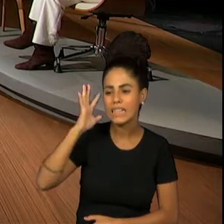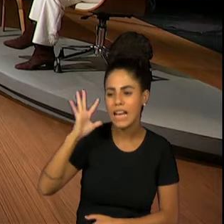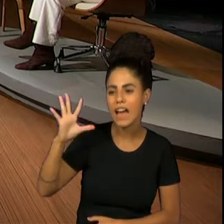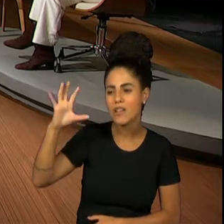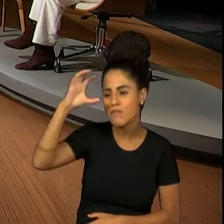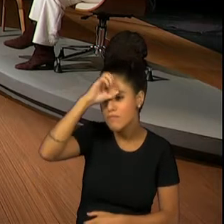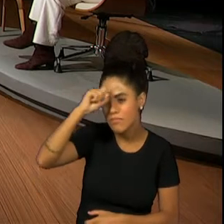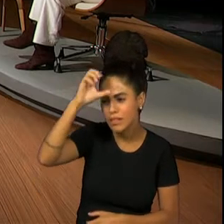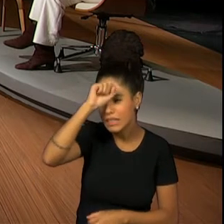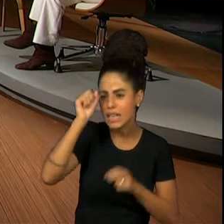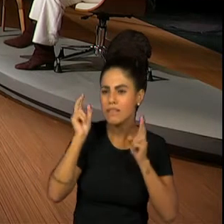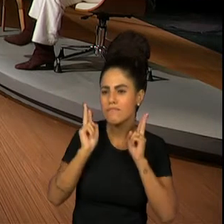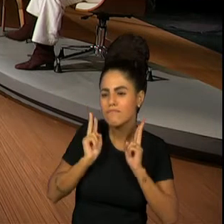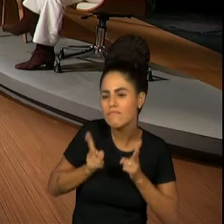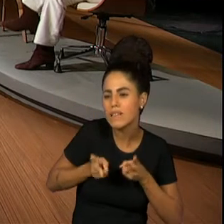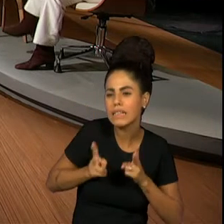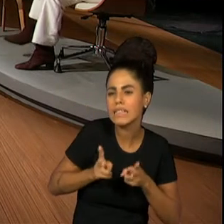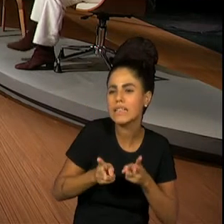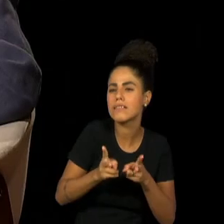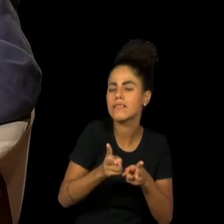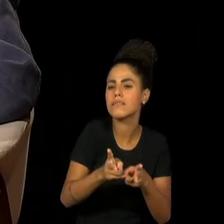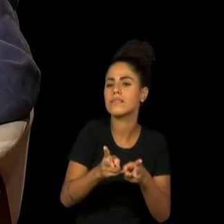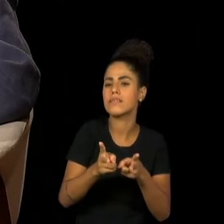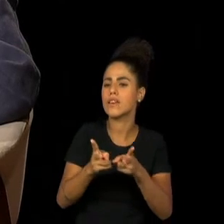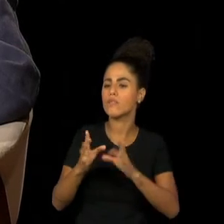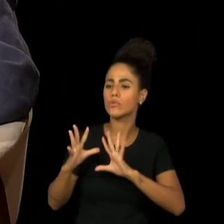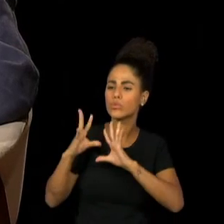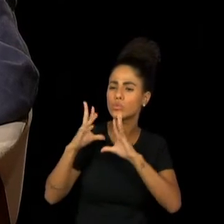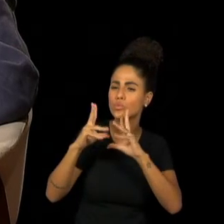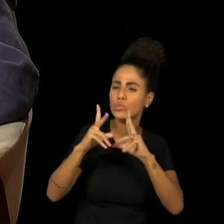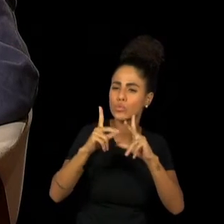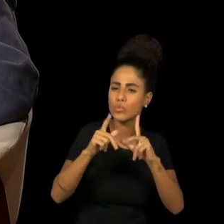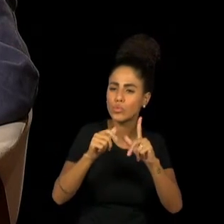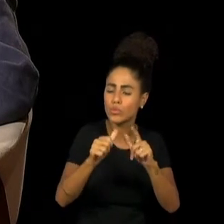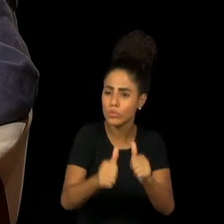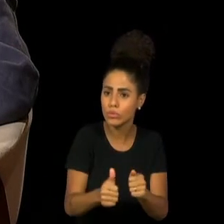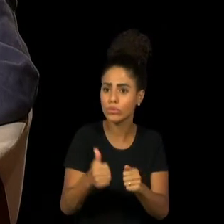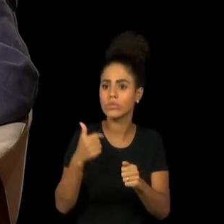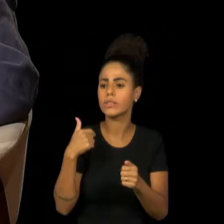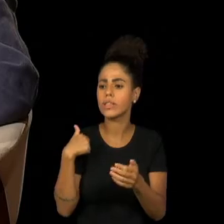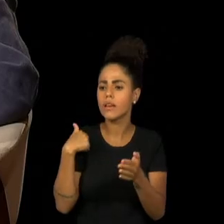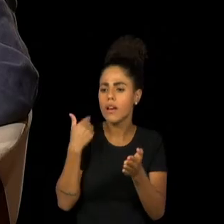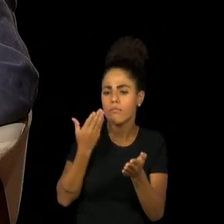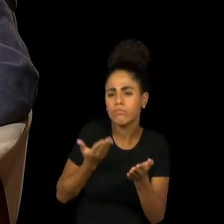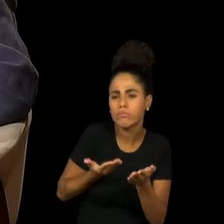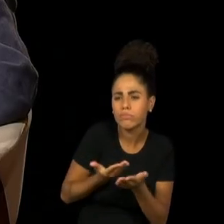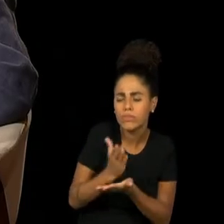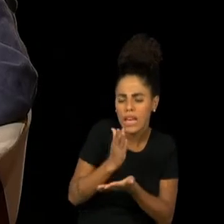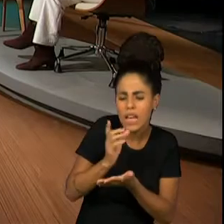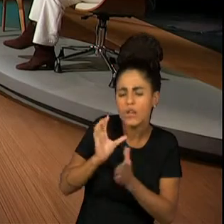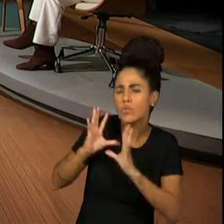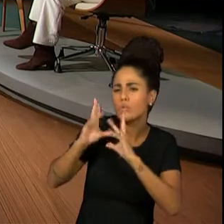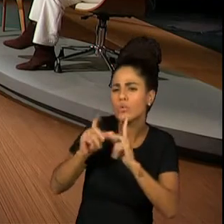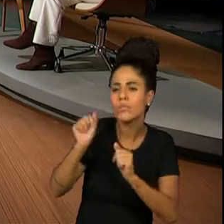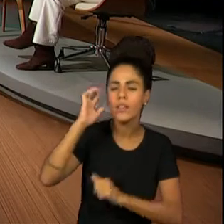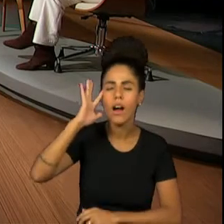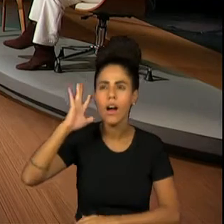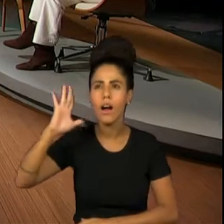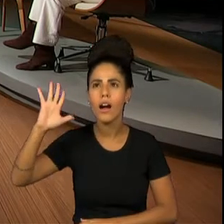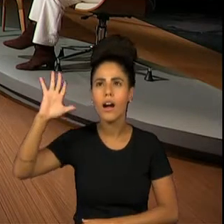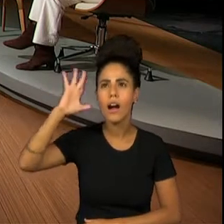para aguentar os trancos um pouco. E também cria um patamar para o imaginário